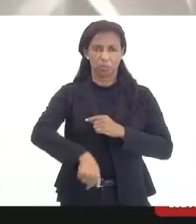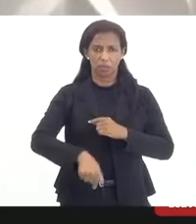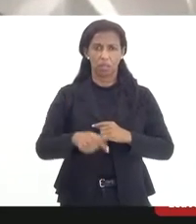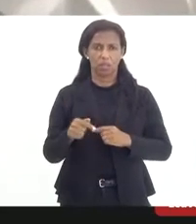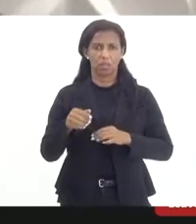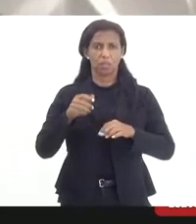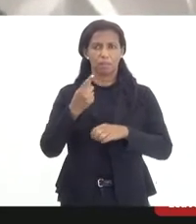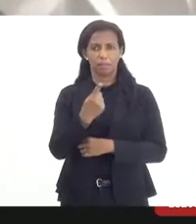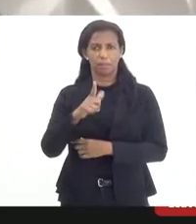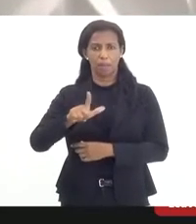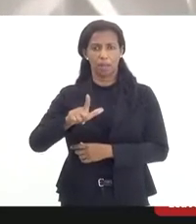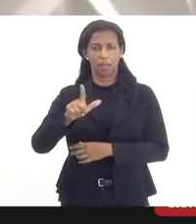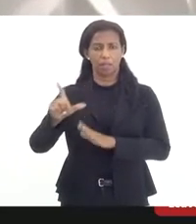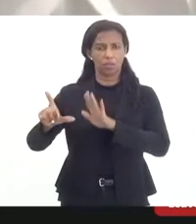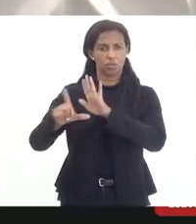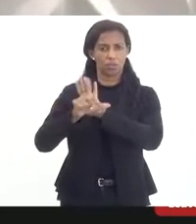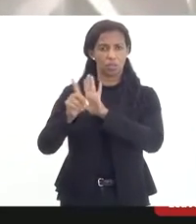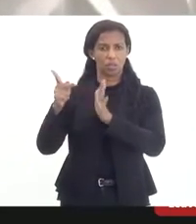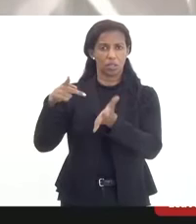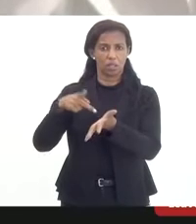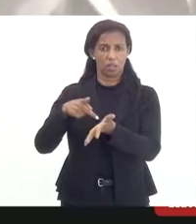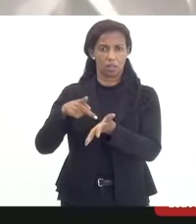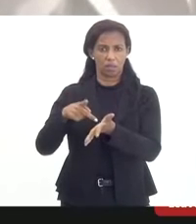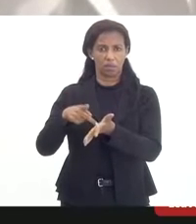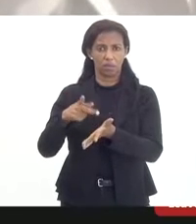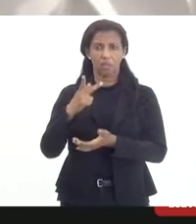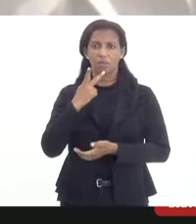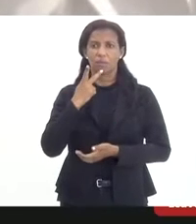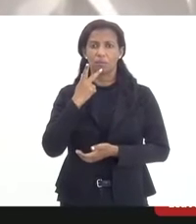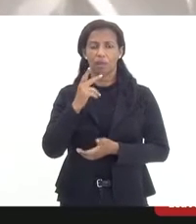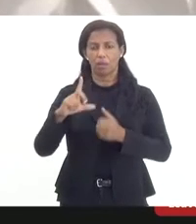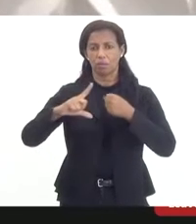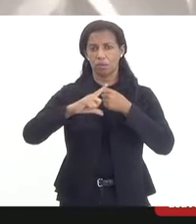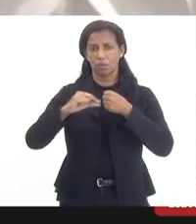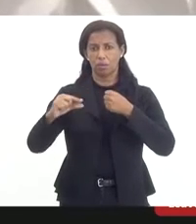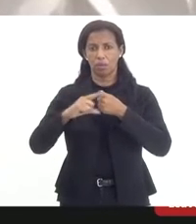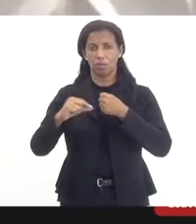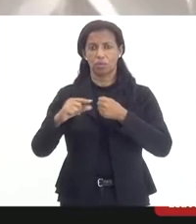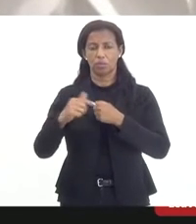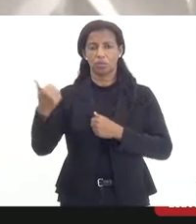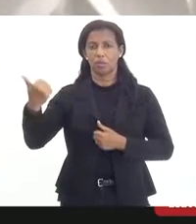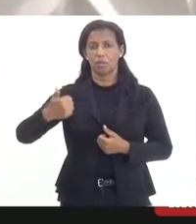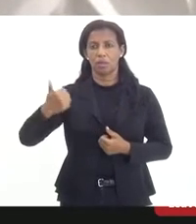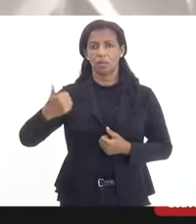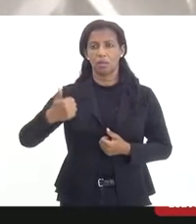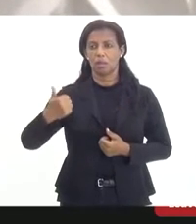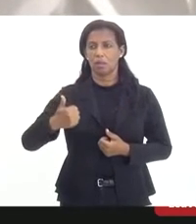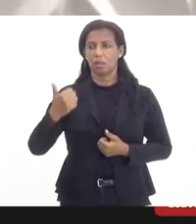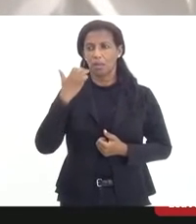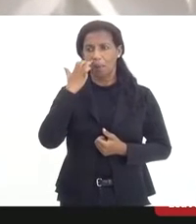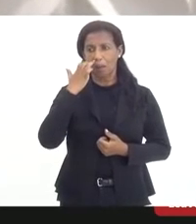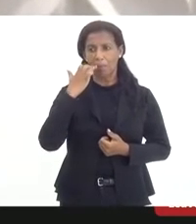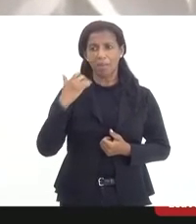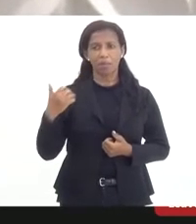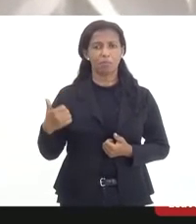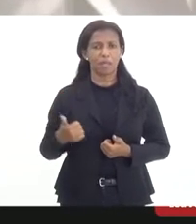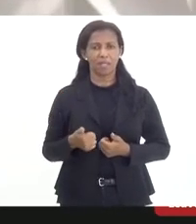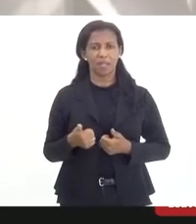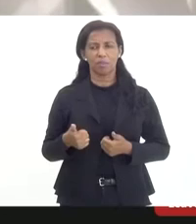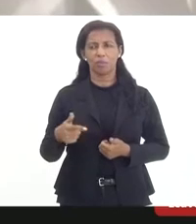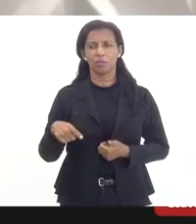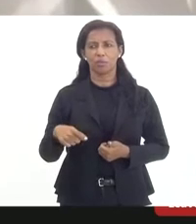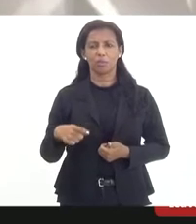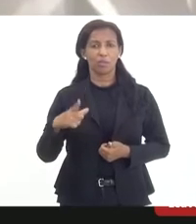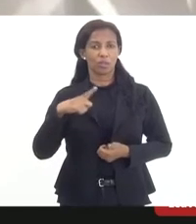projeto de lei, que na verdade diz no seu artigo primeiro, que o laudo médico pericial